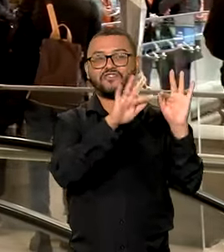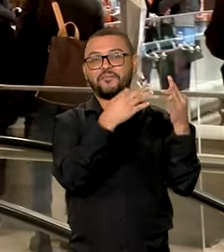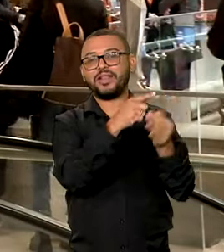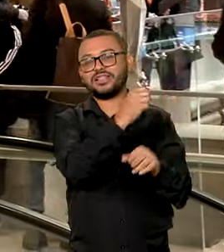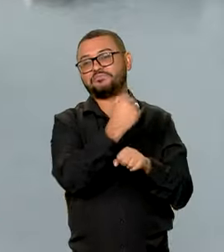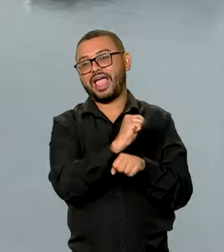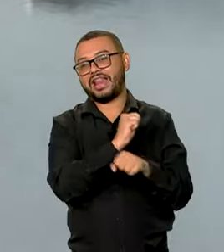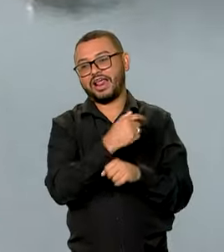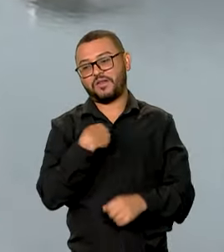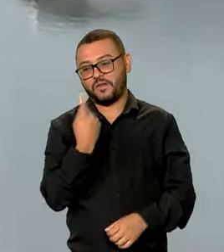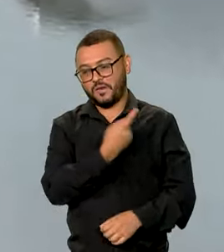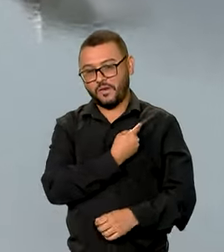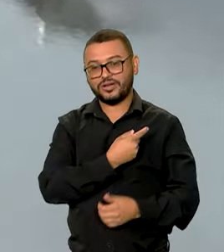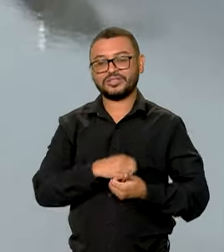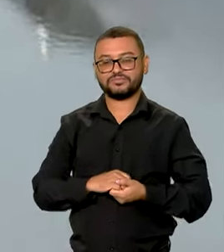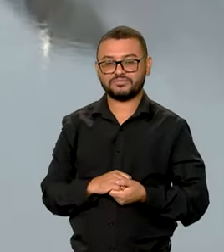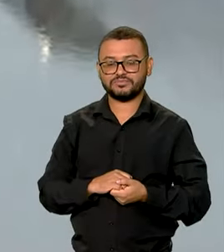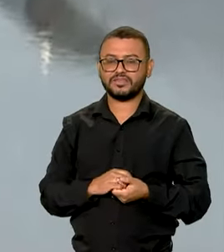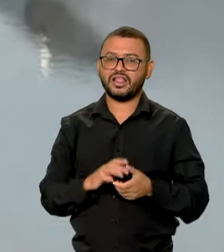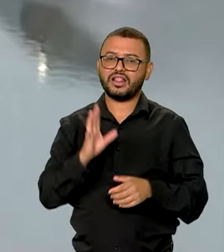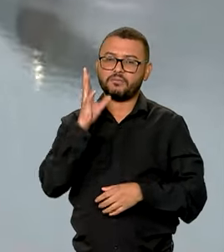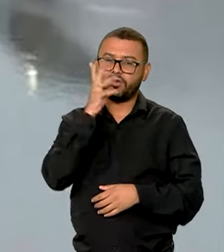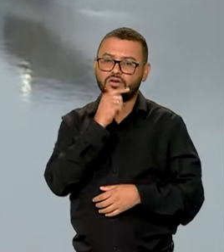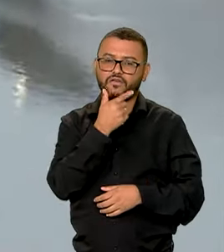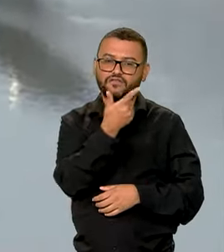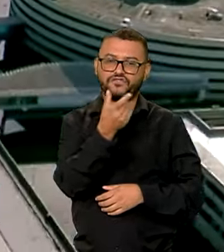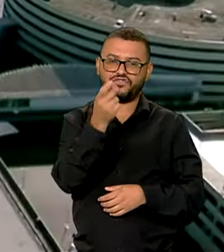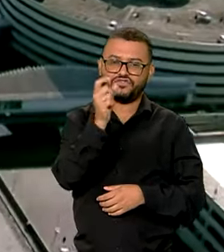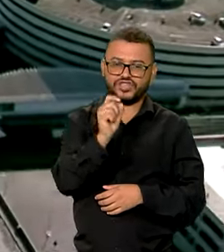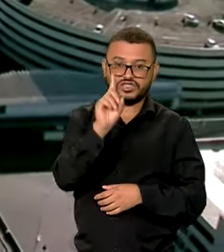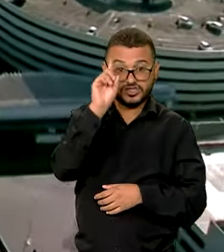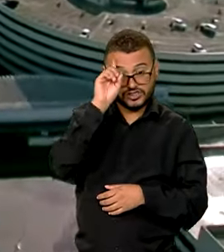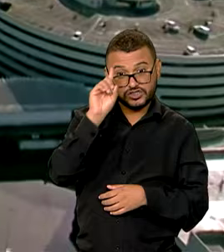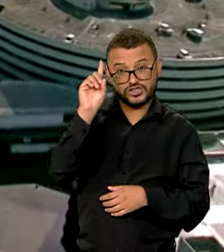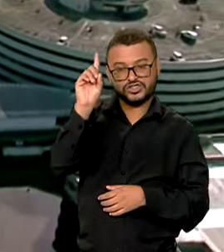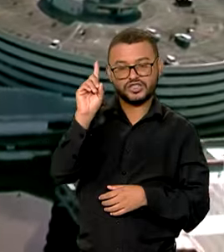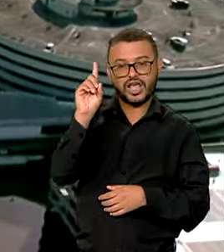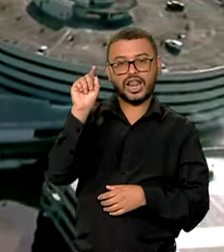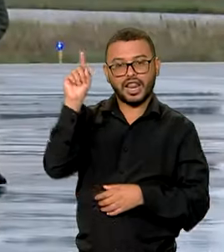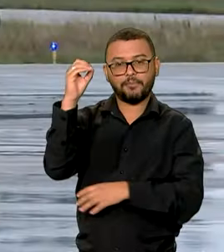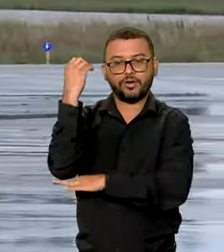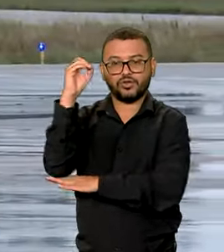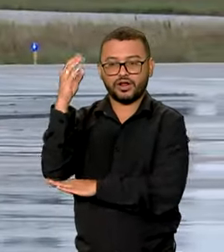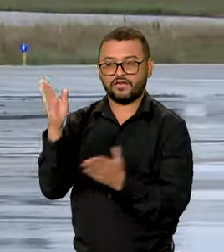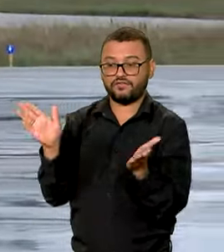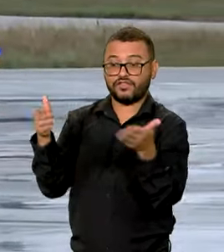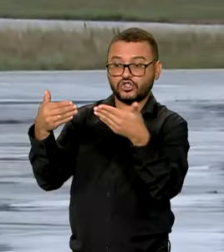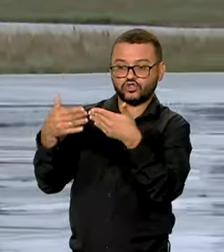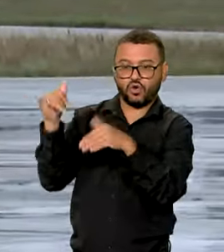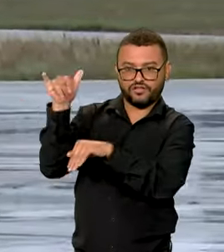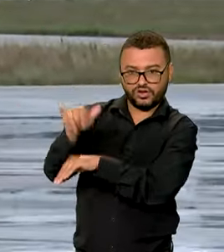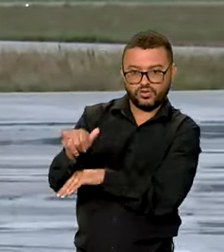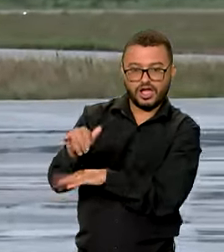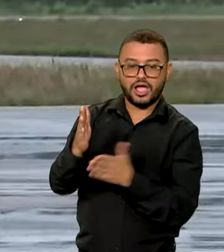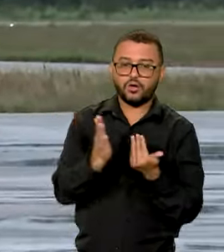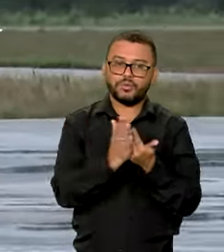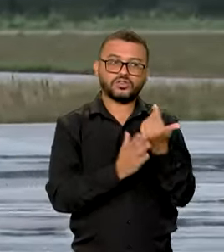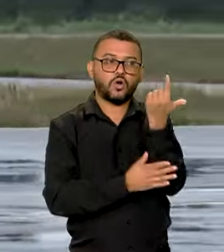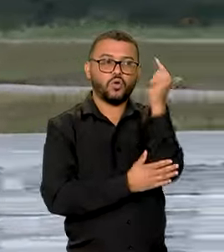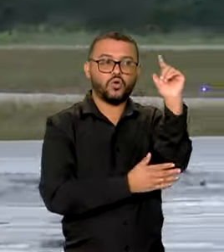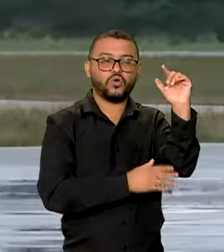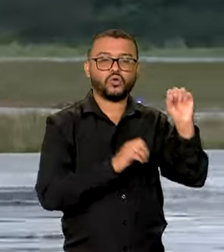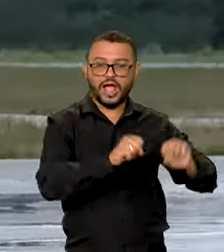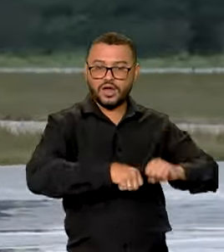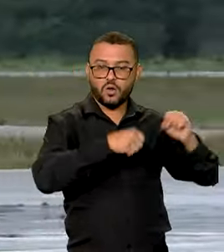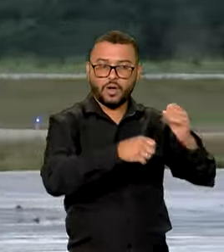nós lá. Com mais de 20 dias desde o fechamento do aeroporto de Porto Alegre, voos comerciais começaram a chegar à base